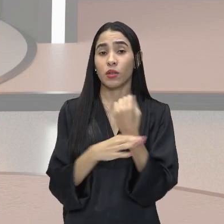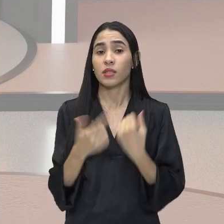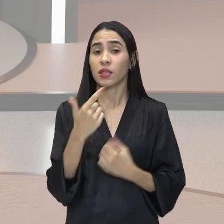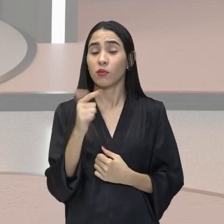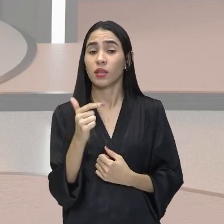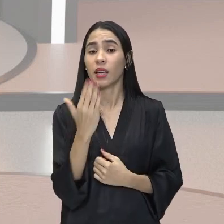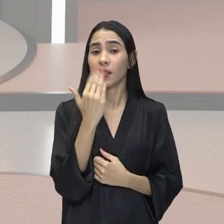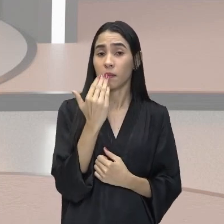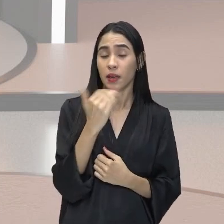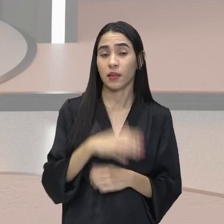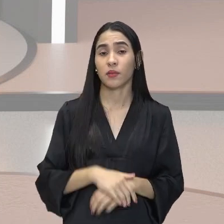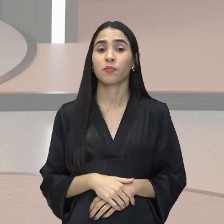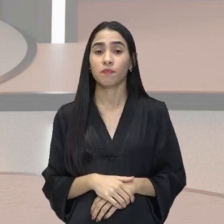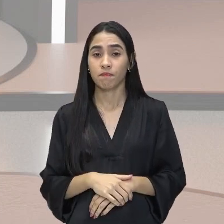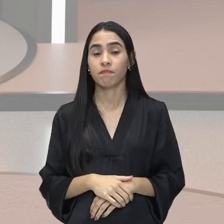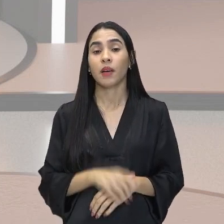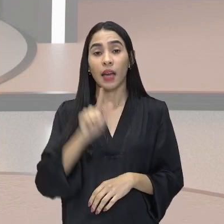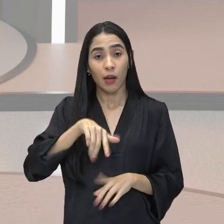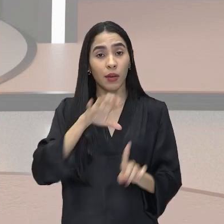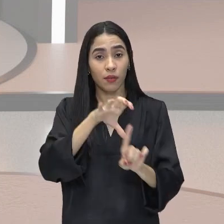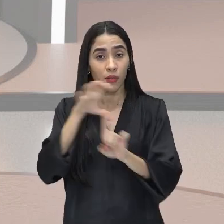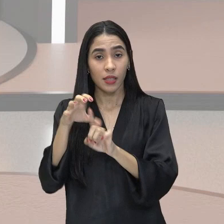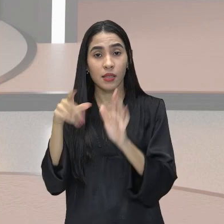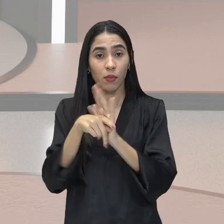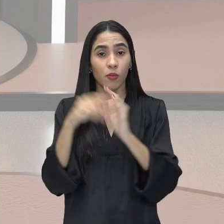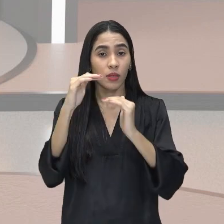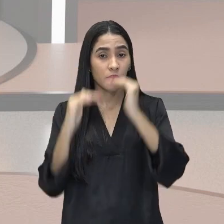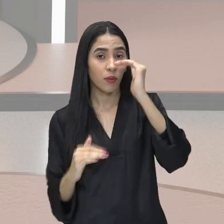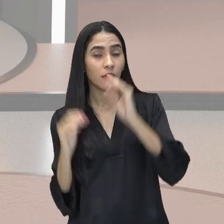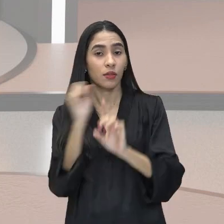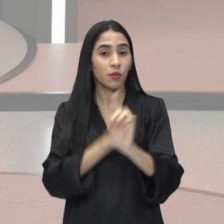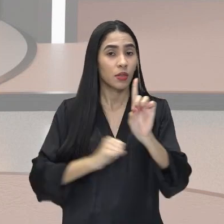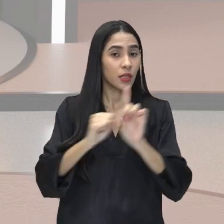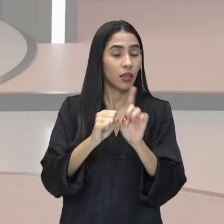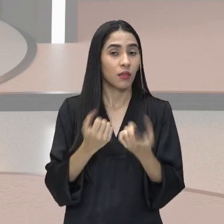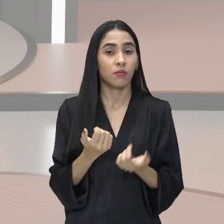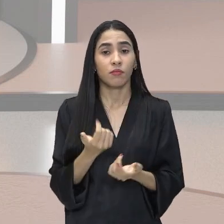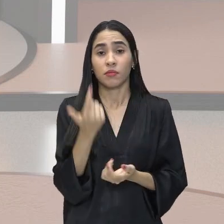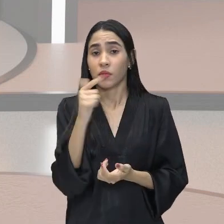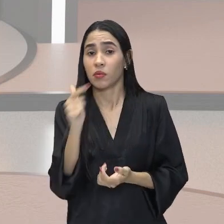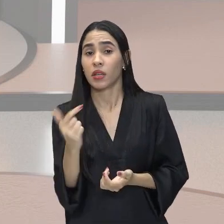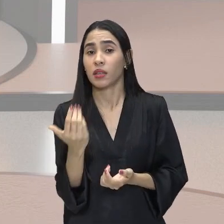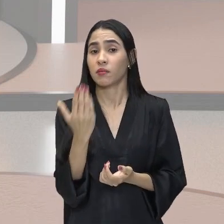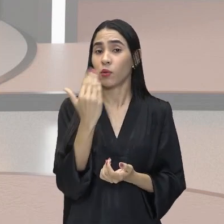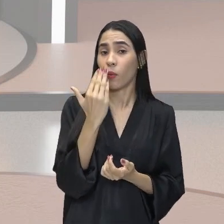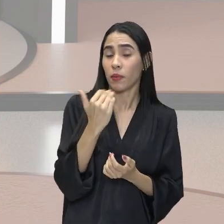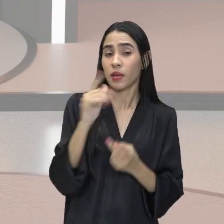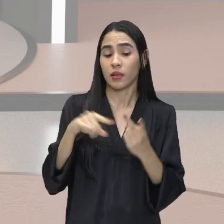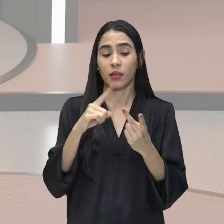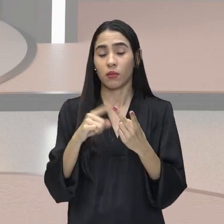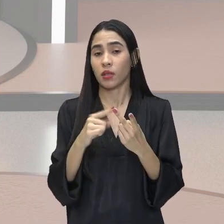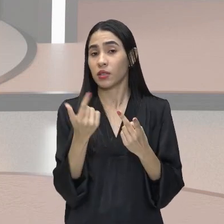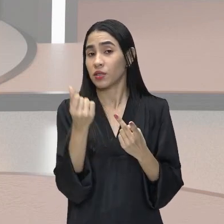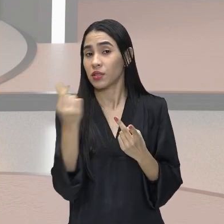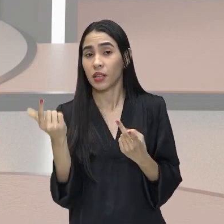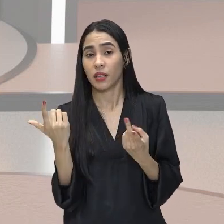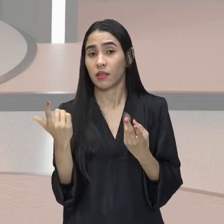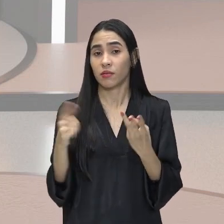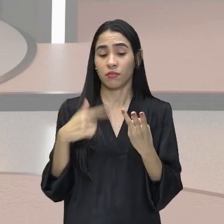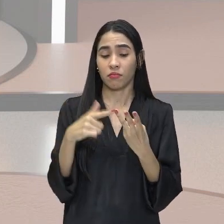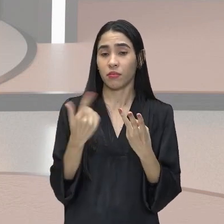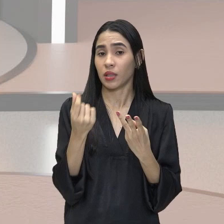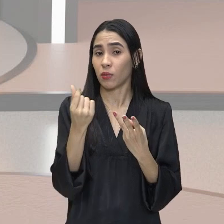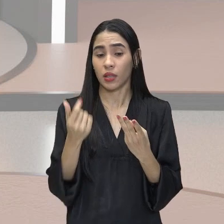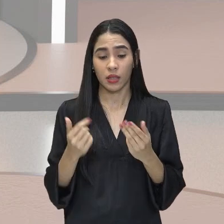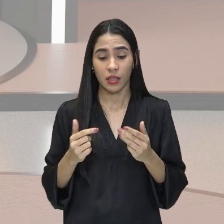da desigualdade social. se você não tem que se alimentar, não tem dinheiro para comprar o alimento ou não tem uma terra